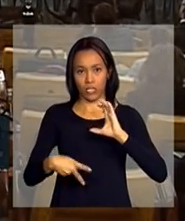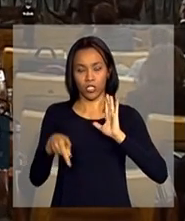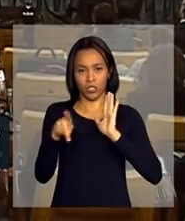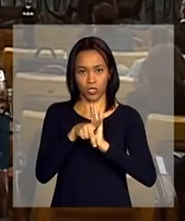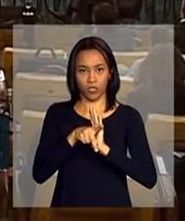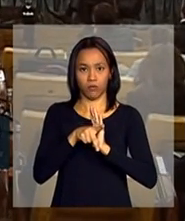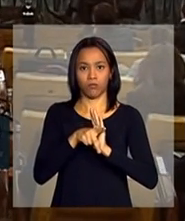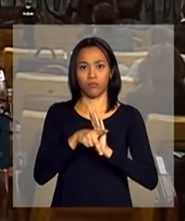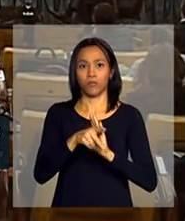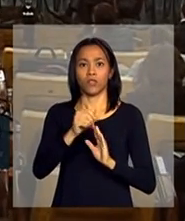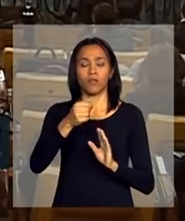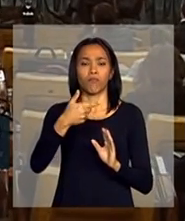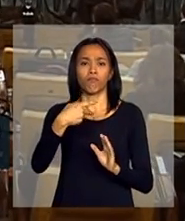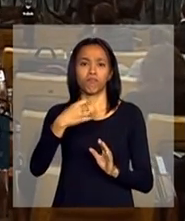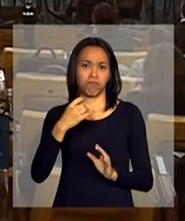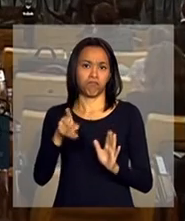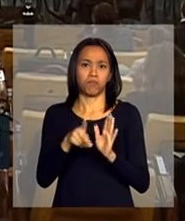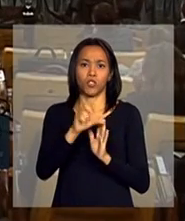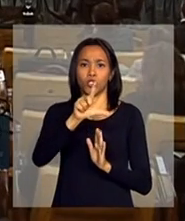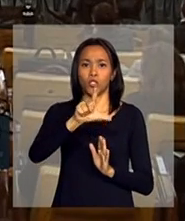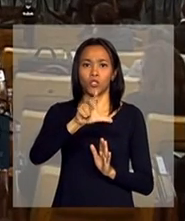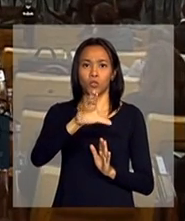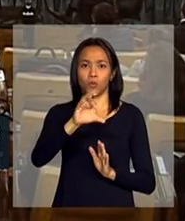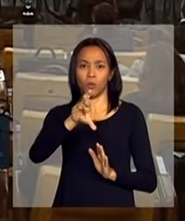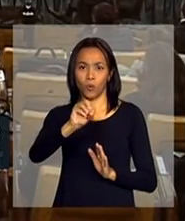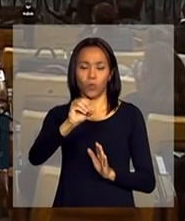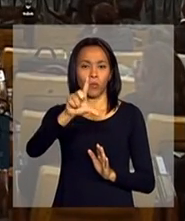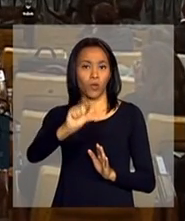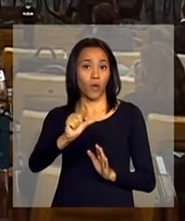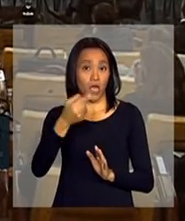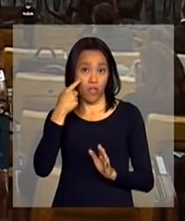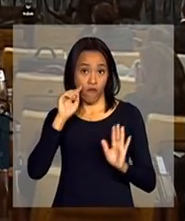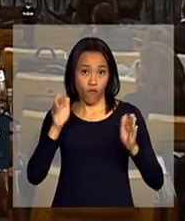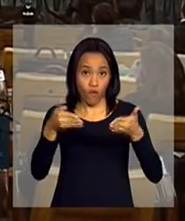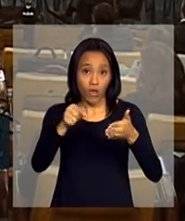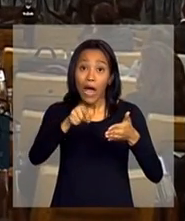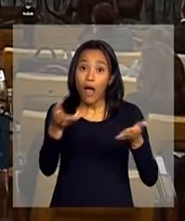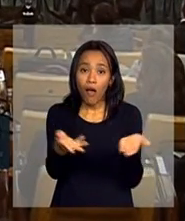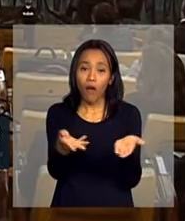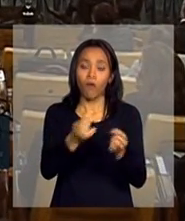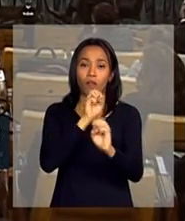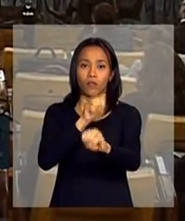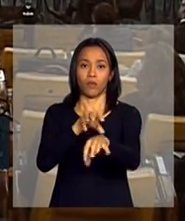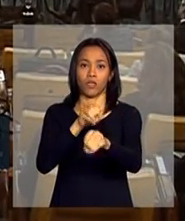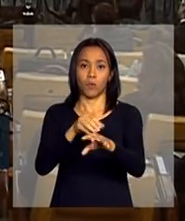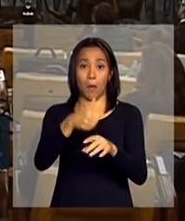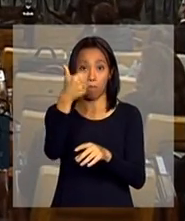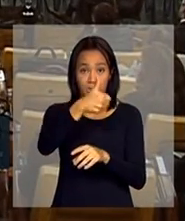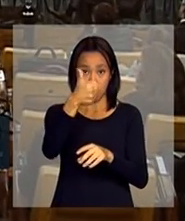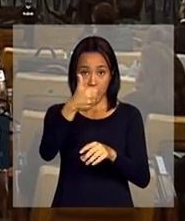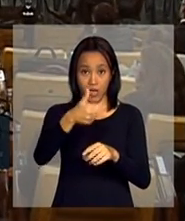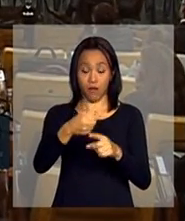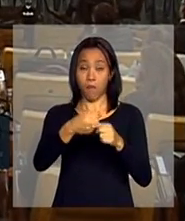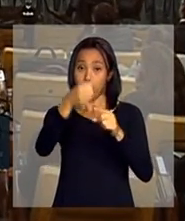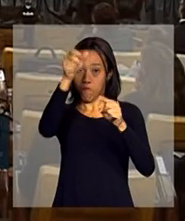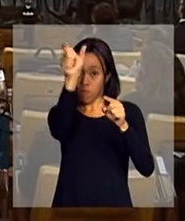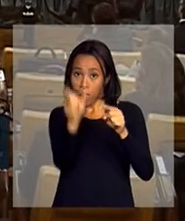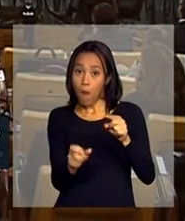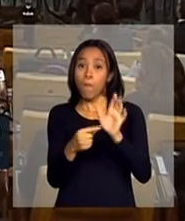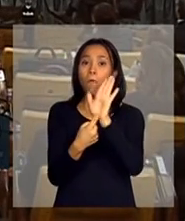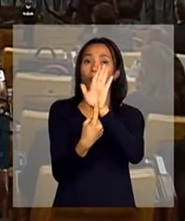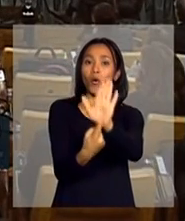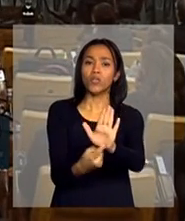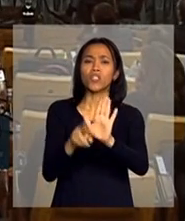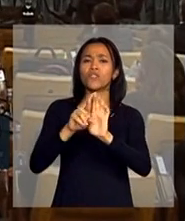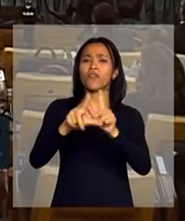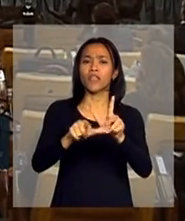de lucros menores. E aqui é a educação. Então, a primeira coluna mostra o diferencial de lucros